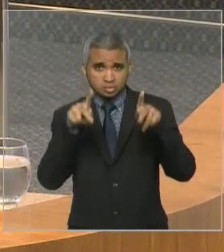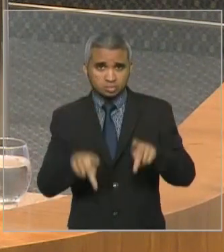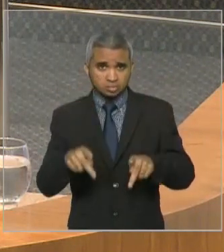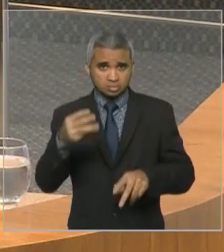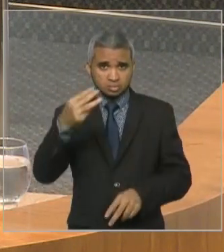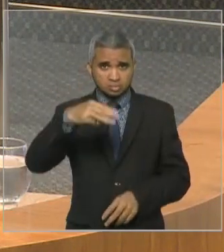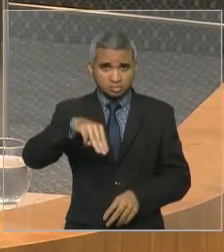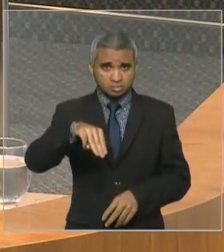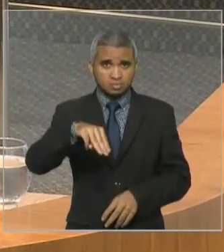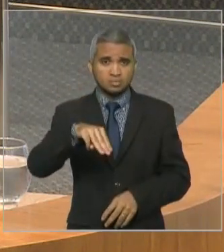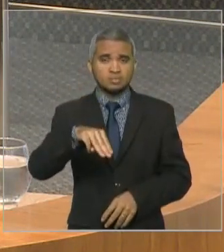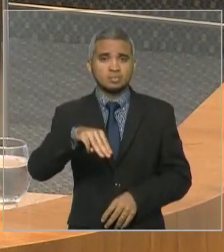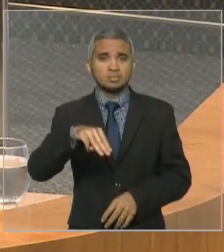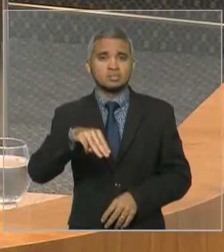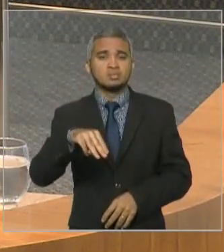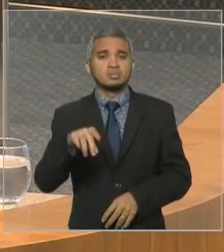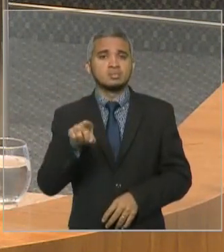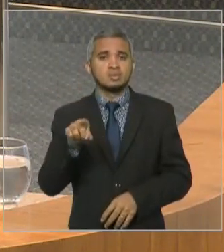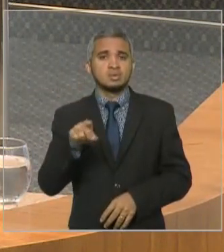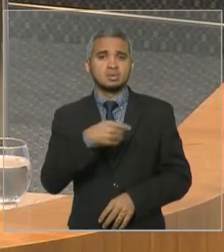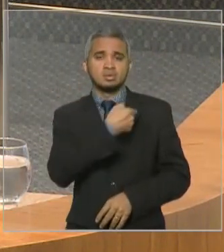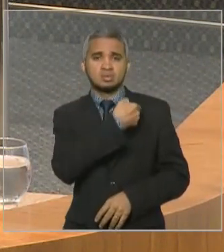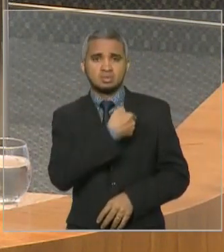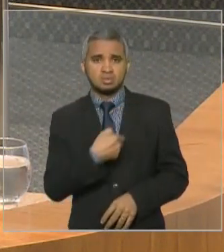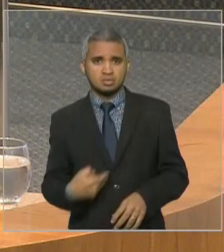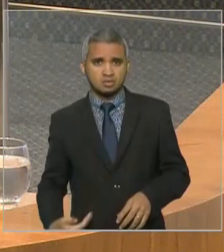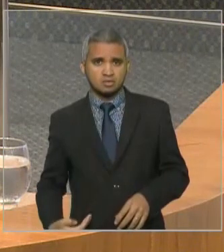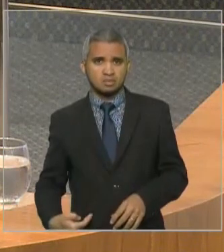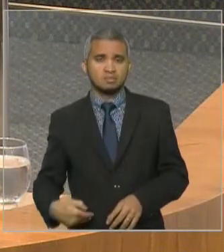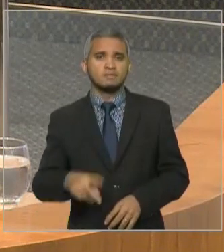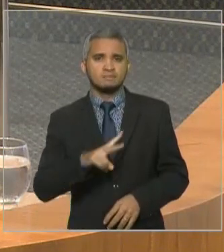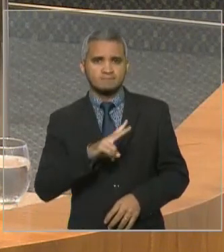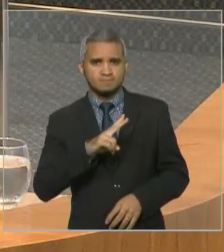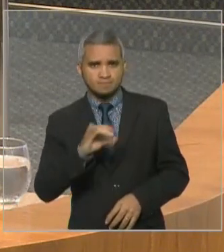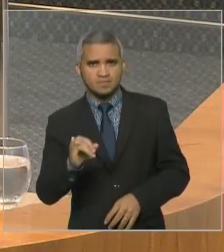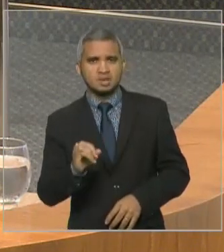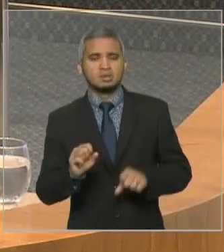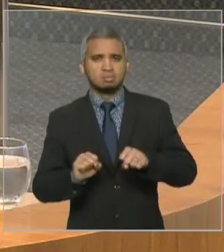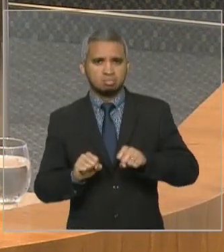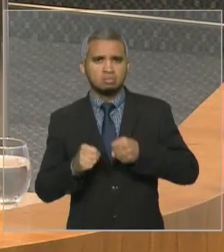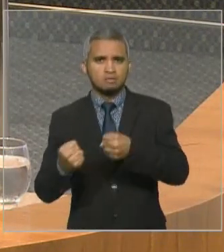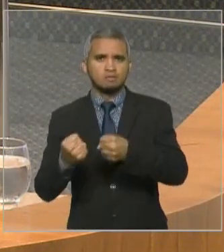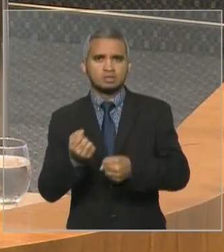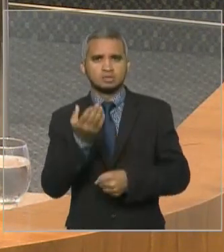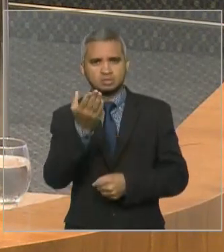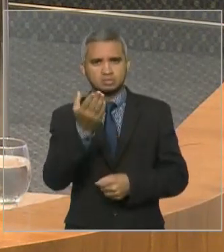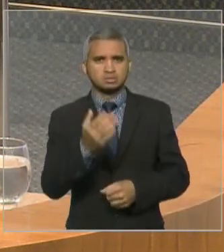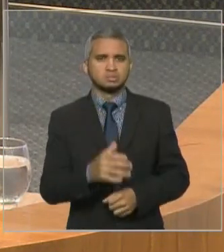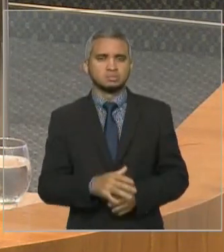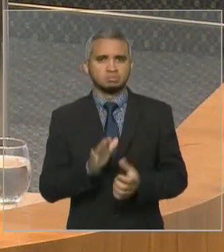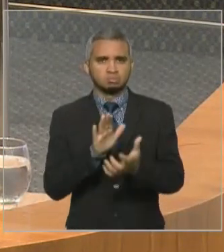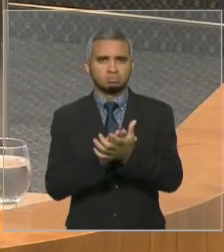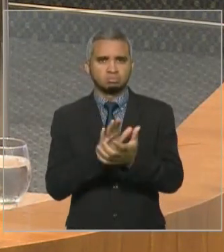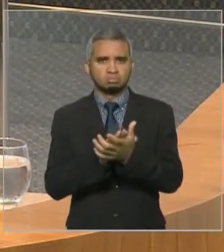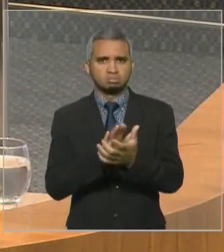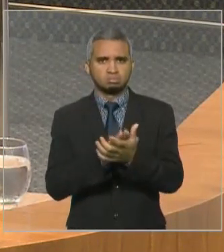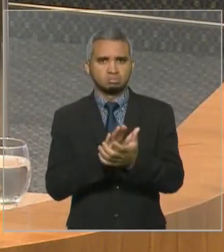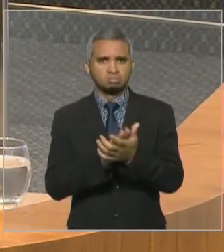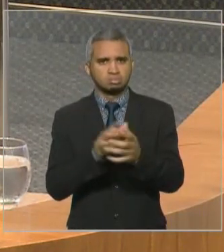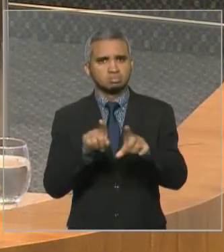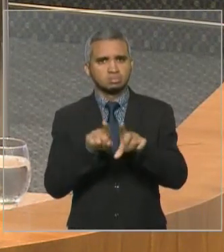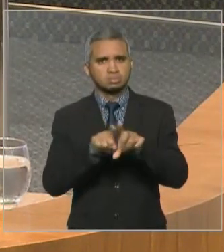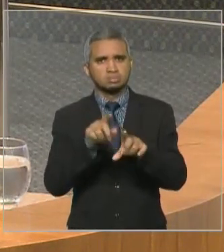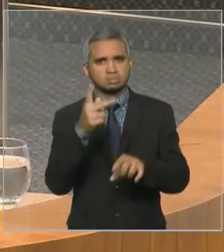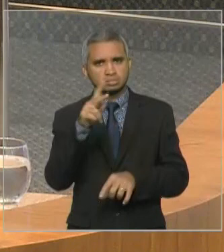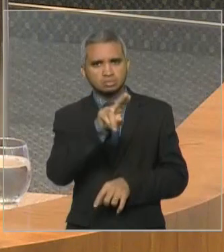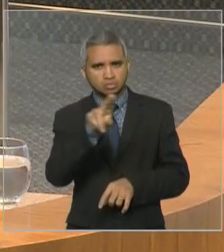que dizem respeito ao poder executivo do Estado, estarão muito bem defendidos por V. Exª. Parabéns pela indicação também, deputado